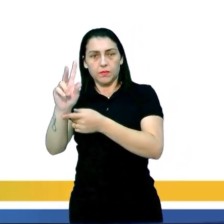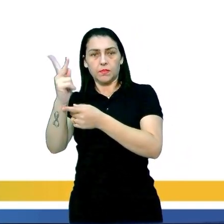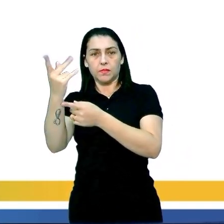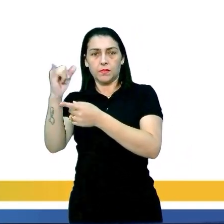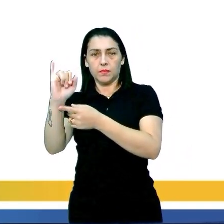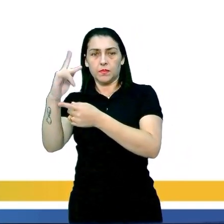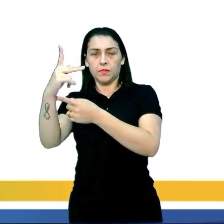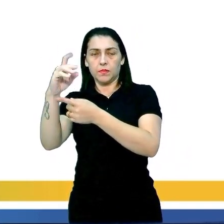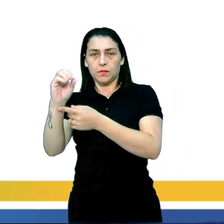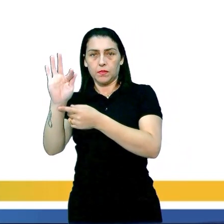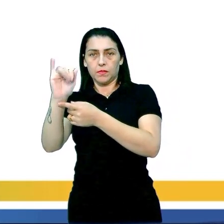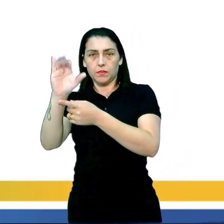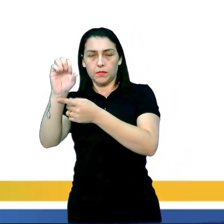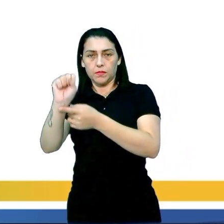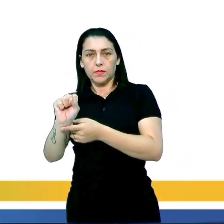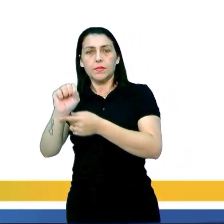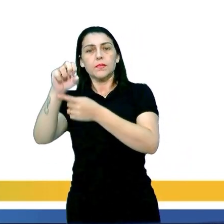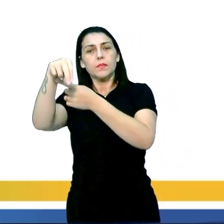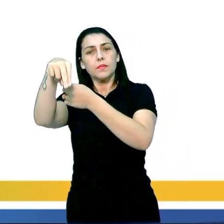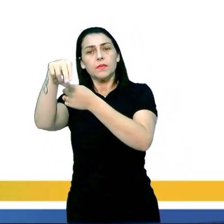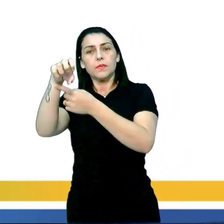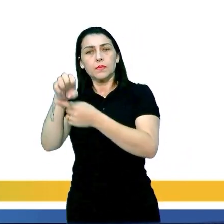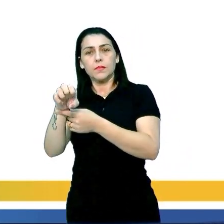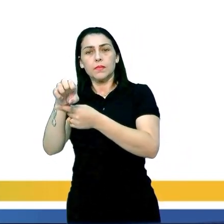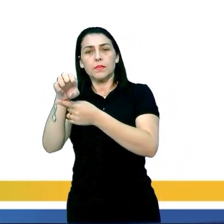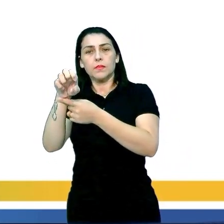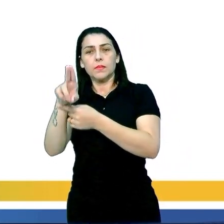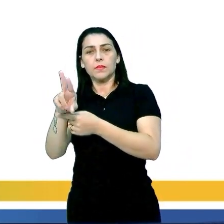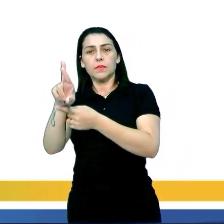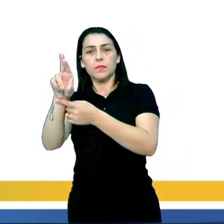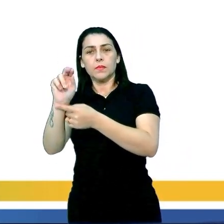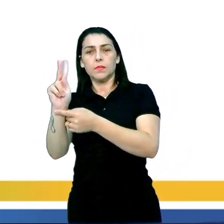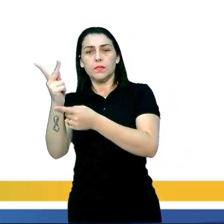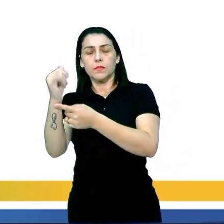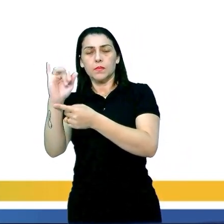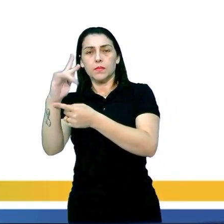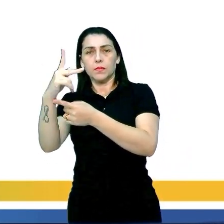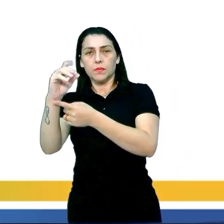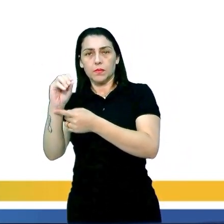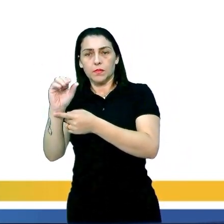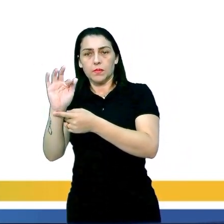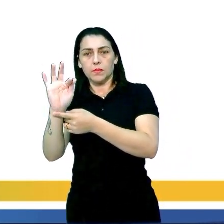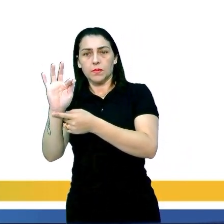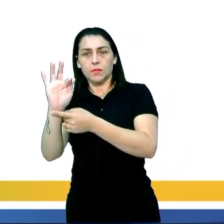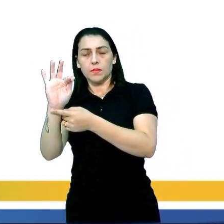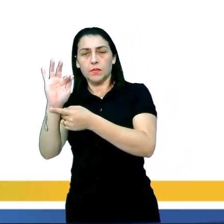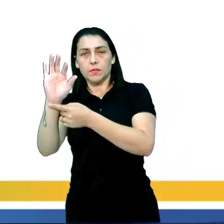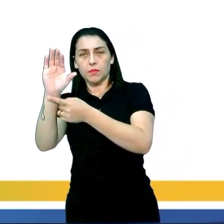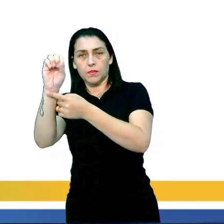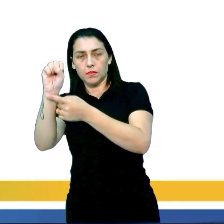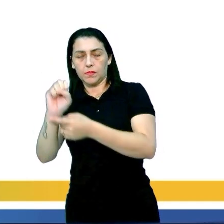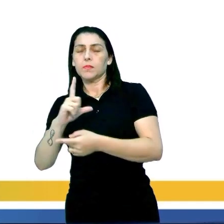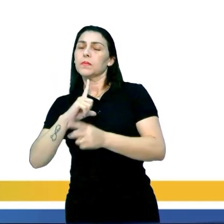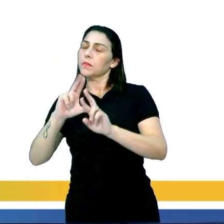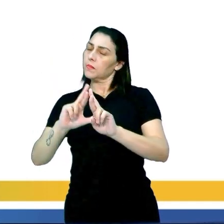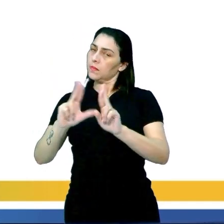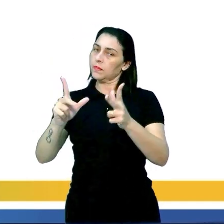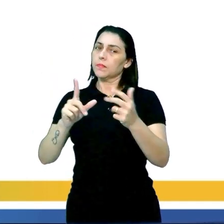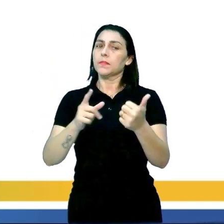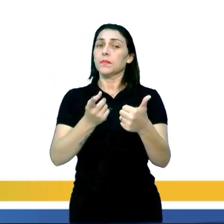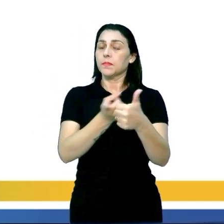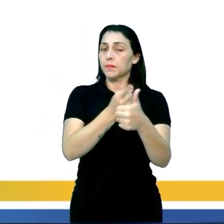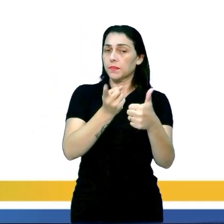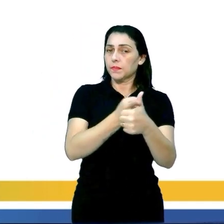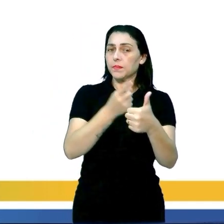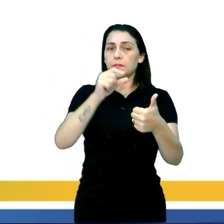imagem, e temos a neuro-hipófise. Tem diferença nas duas? Bem, a deno-hipófise, pessoal, é ela